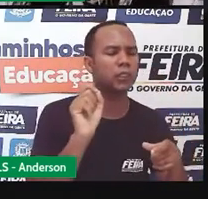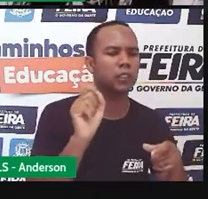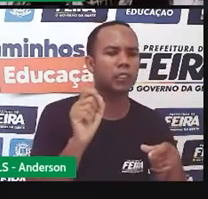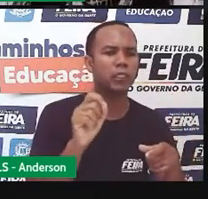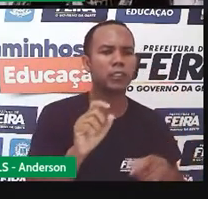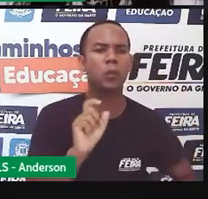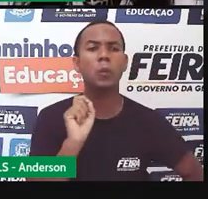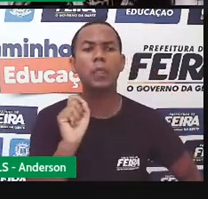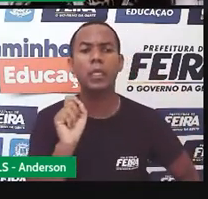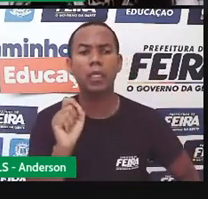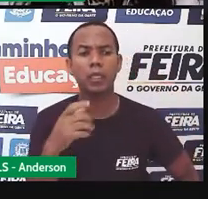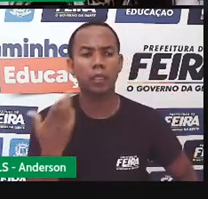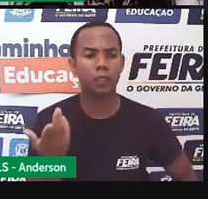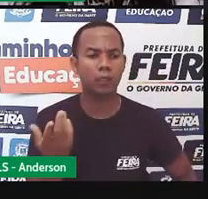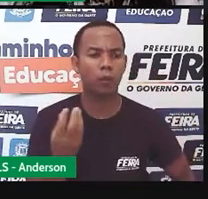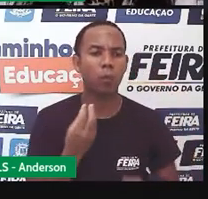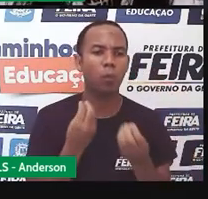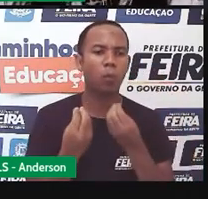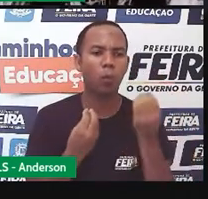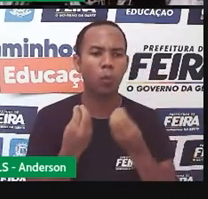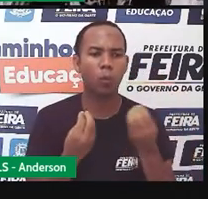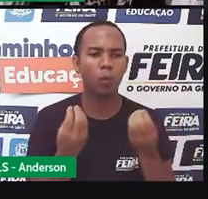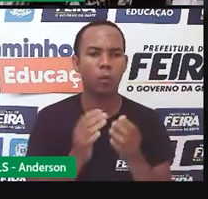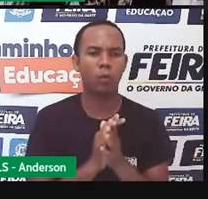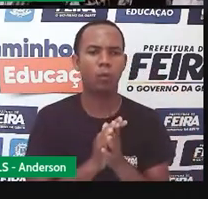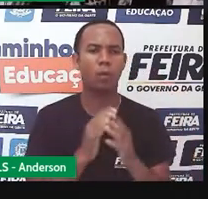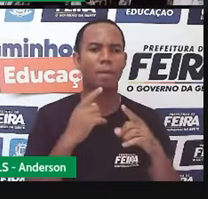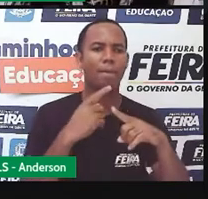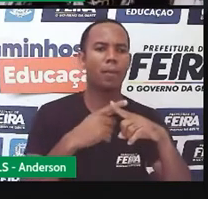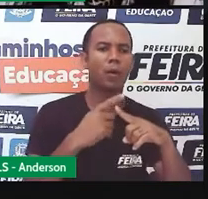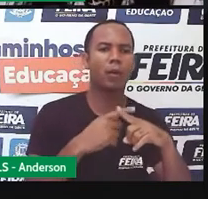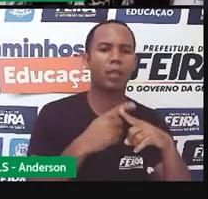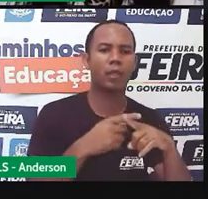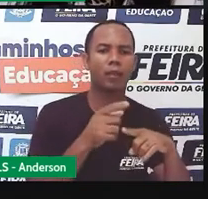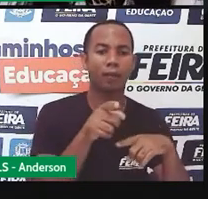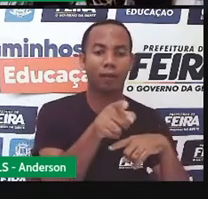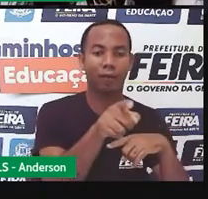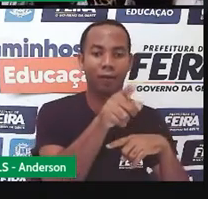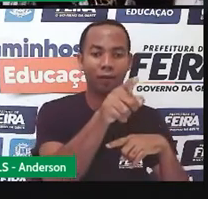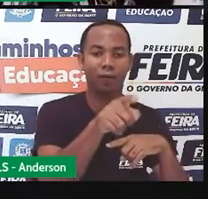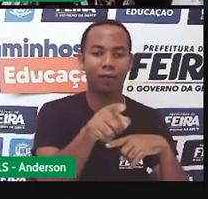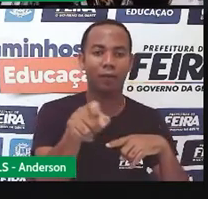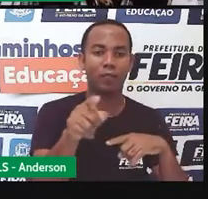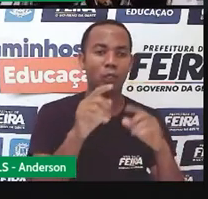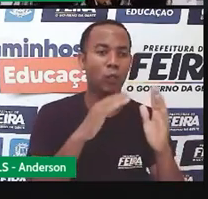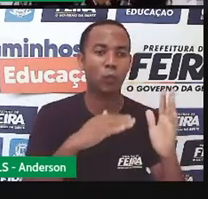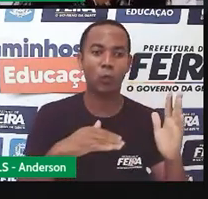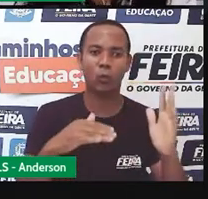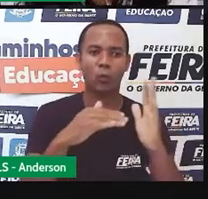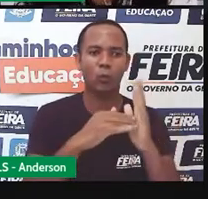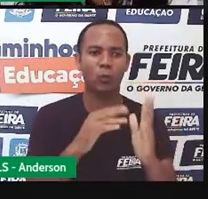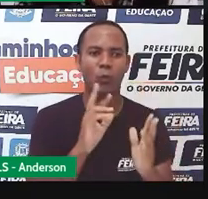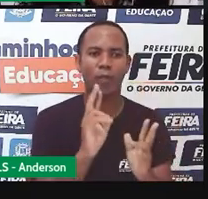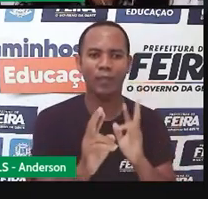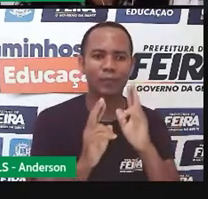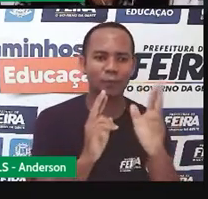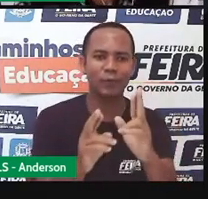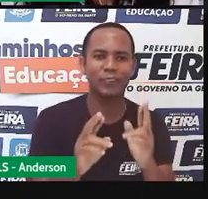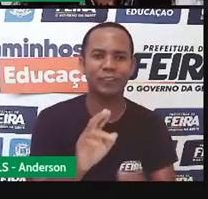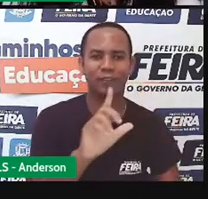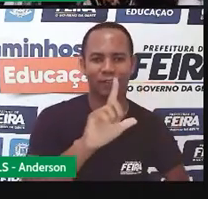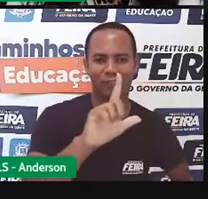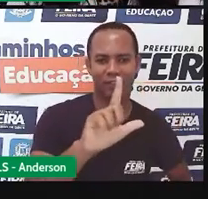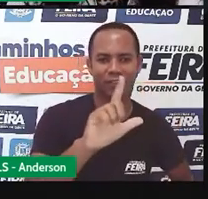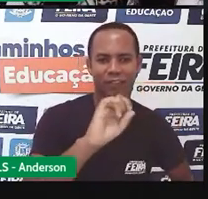o que, como e por que, estão todas respondidas dentro da Lidy.